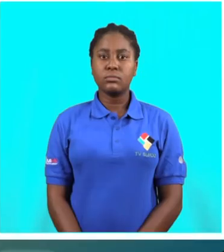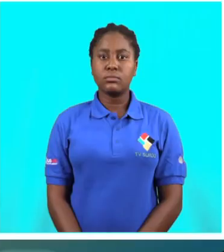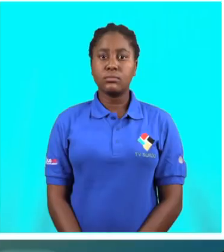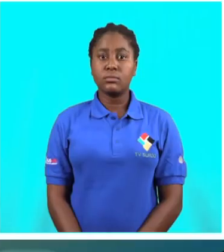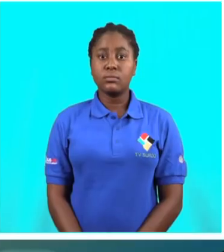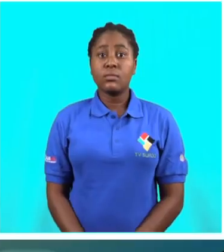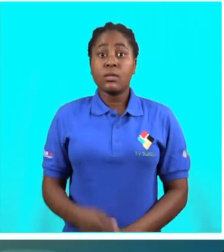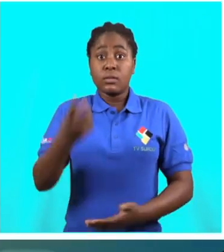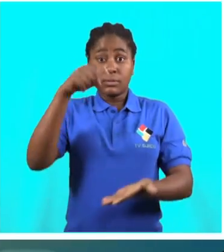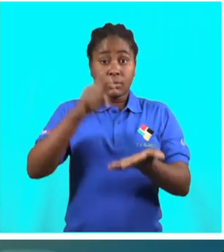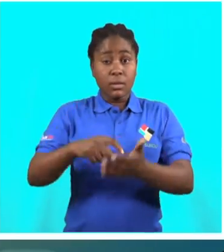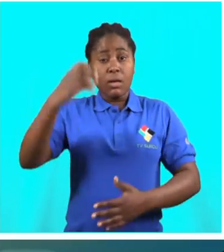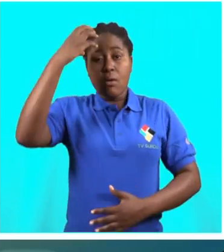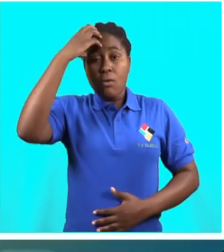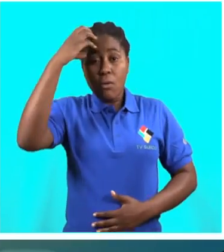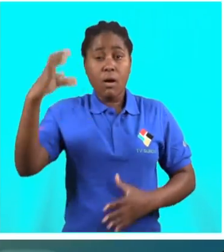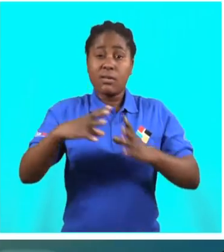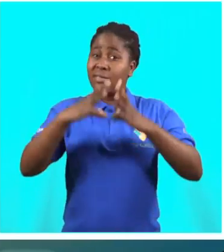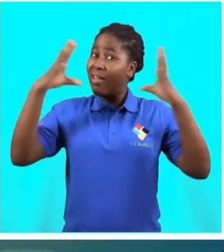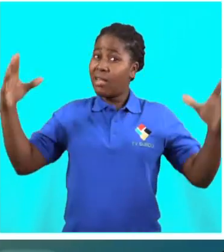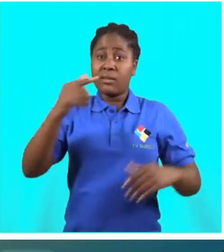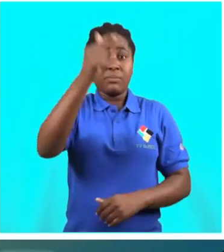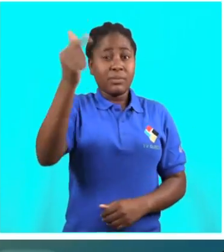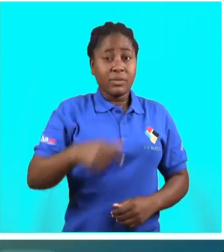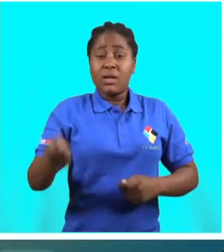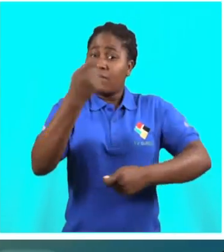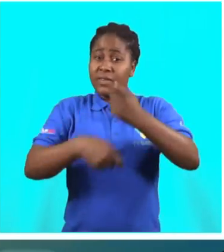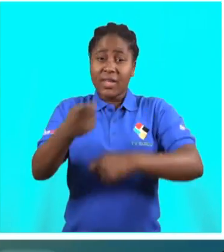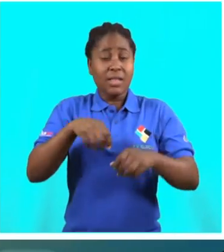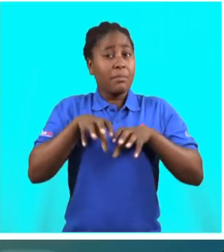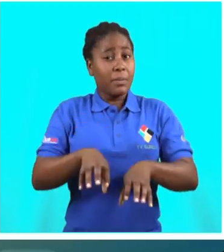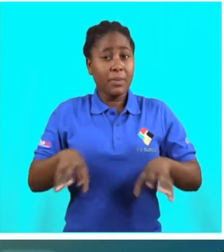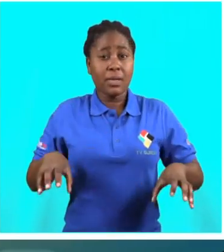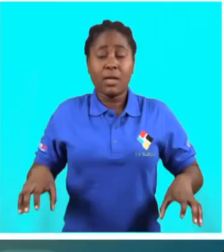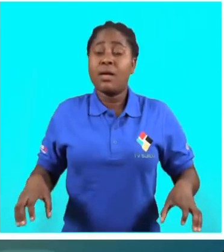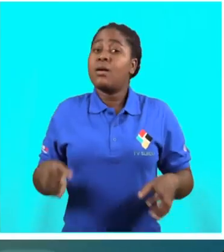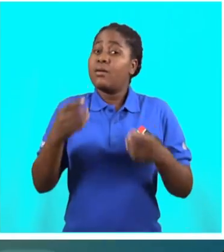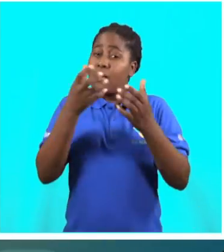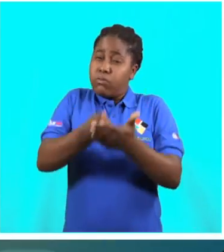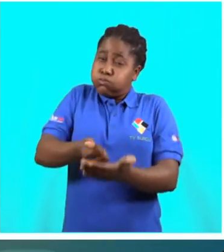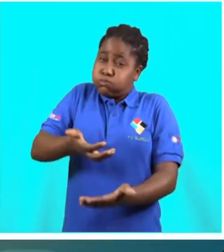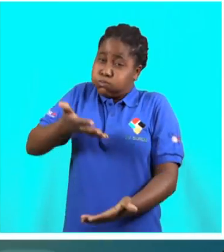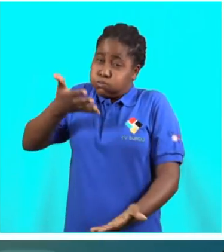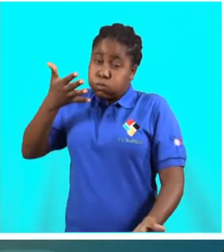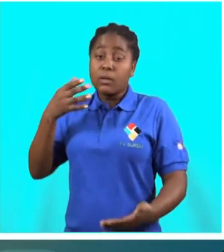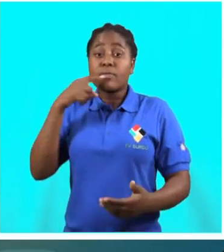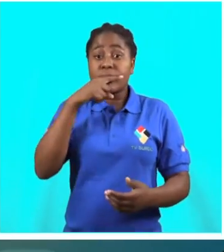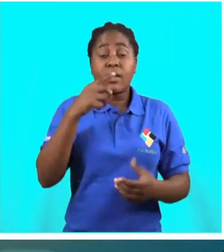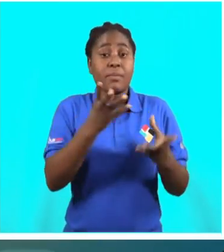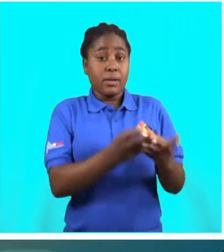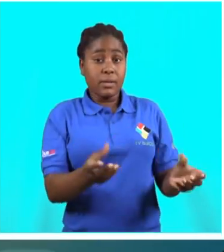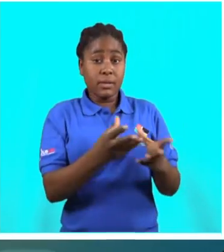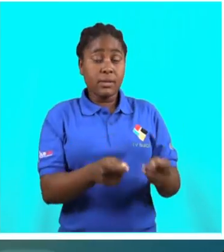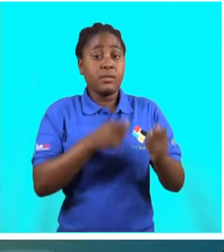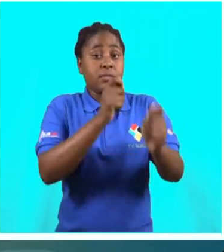Vendedores do mercado grossista do Zimpeto, na cidade de Maputo, reclamam o agravamento dos preços de produtos alimentares da